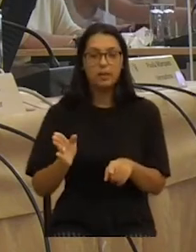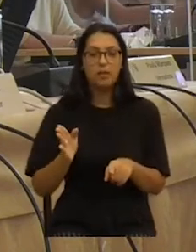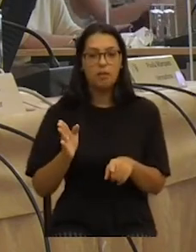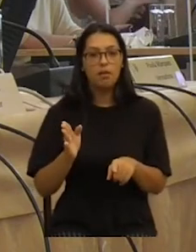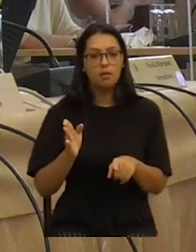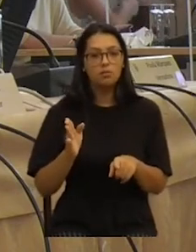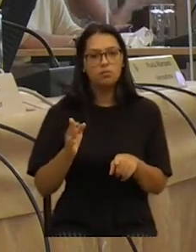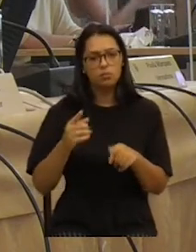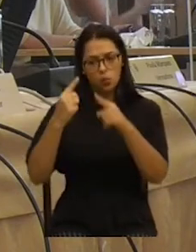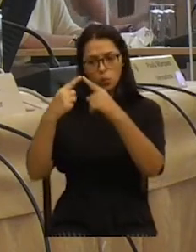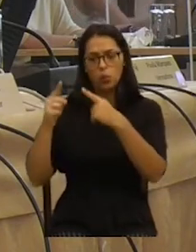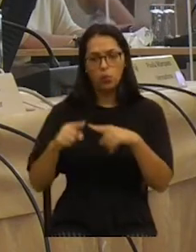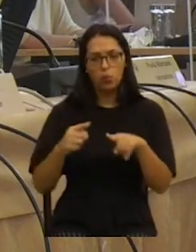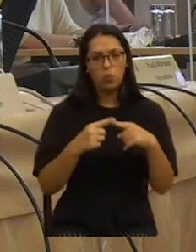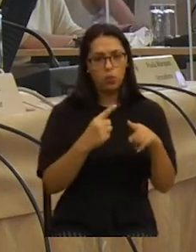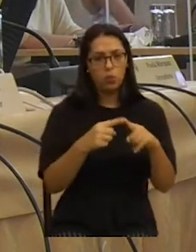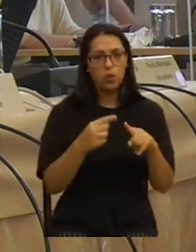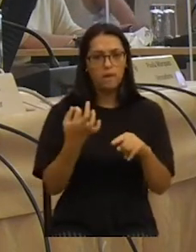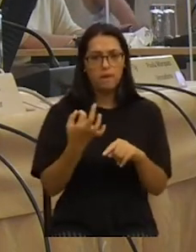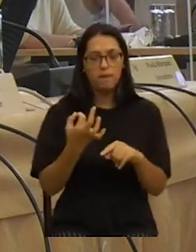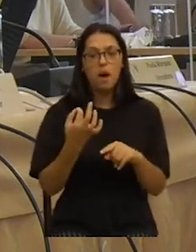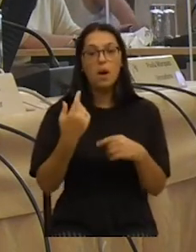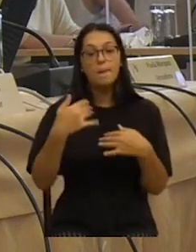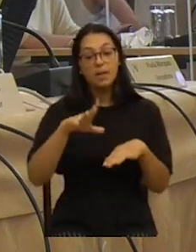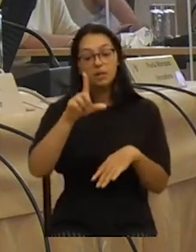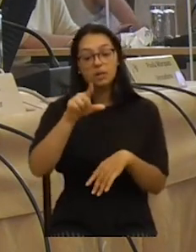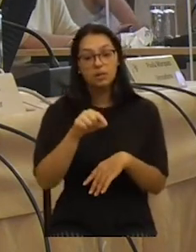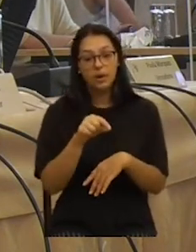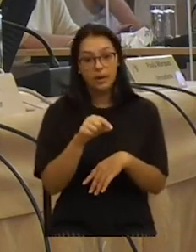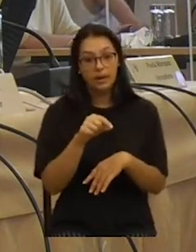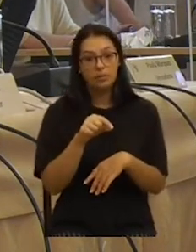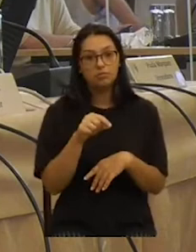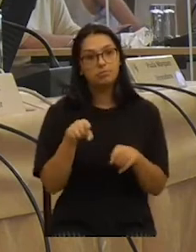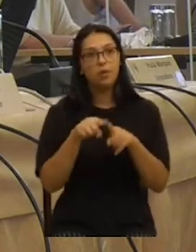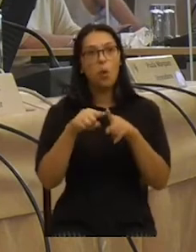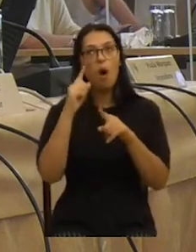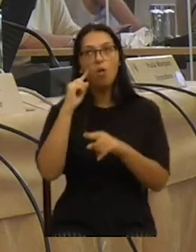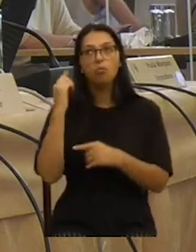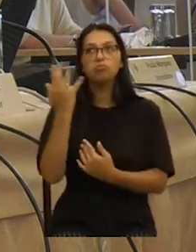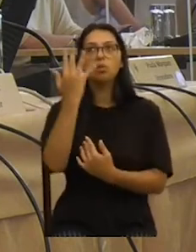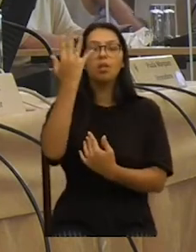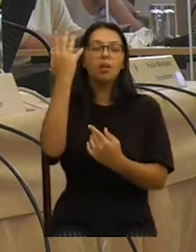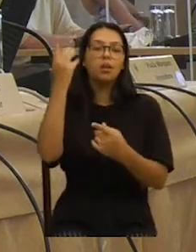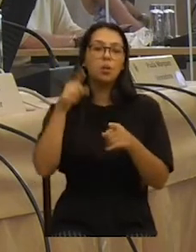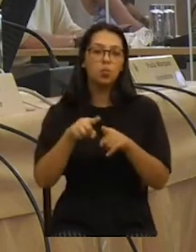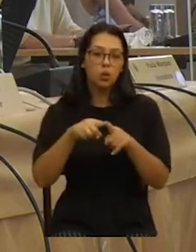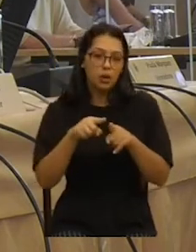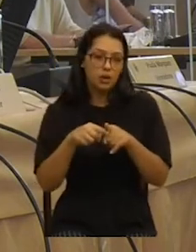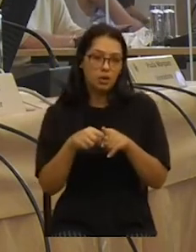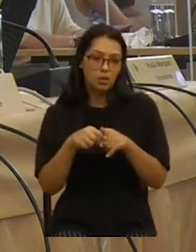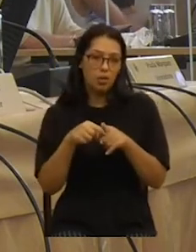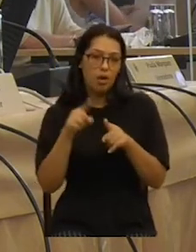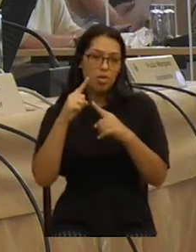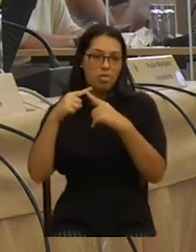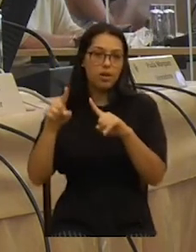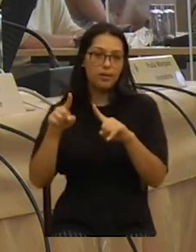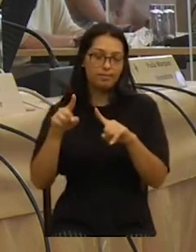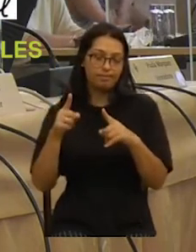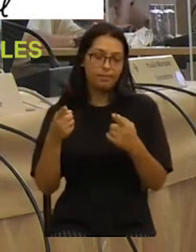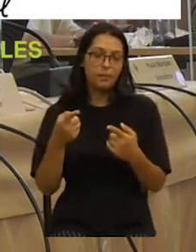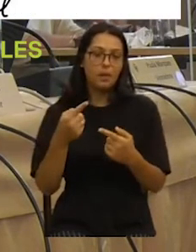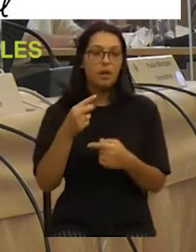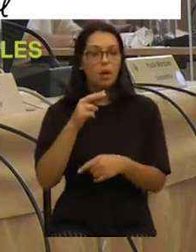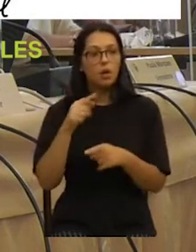muito diversificada, mas também um talento político peculiar, o de conseguir ver